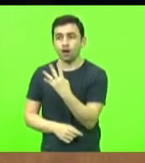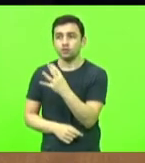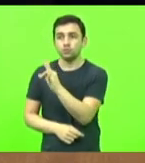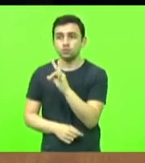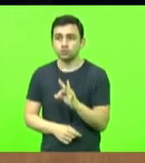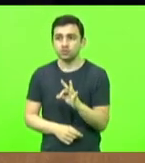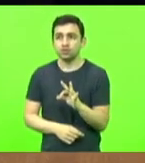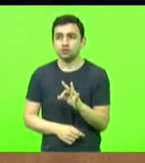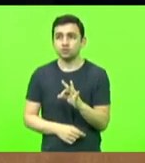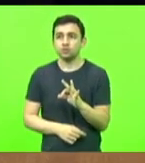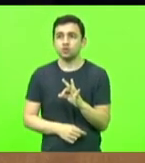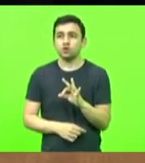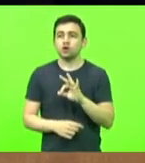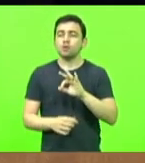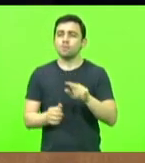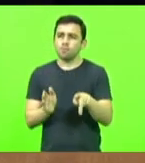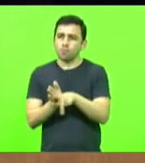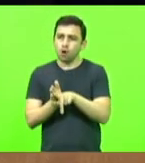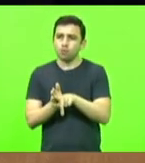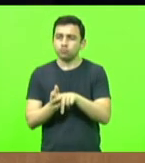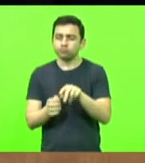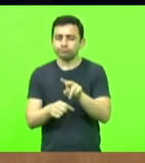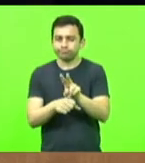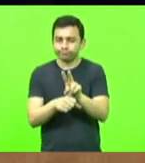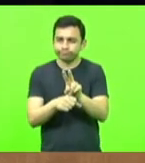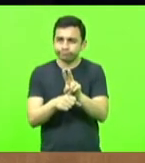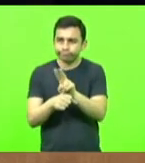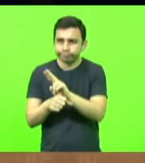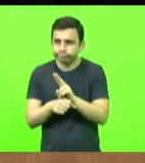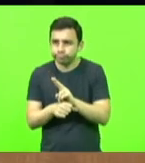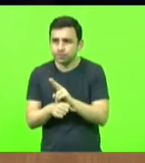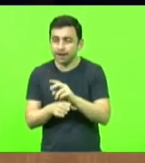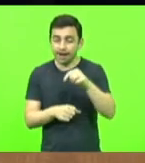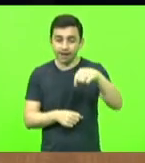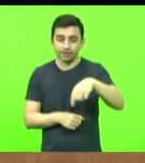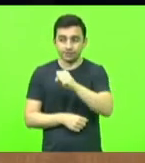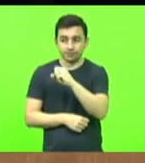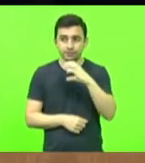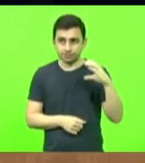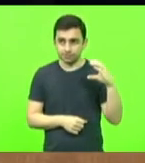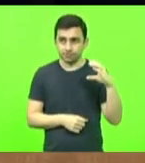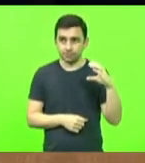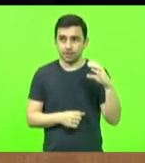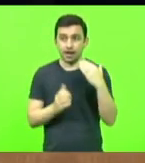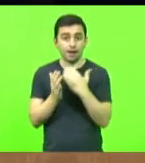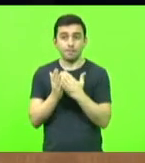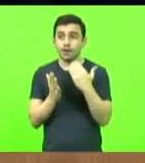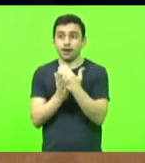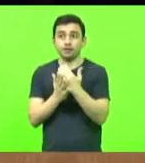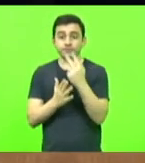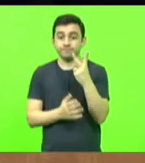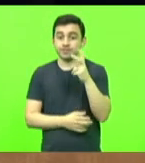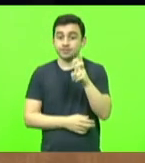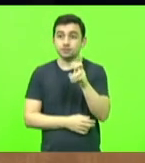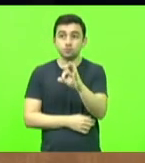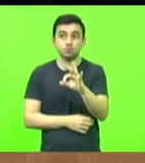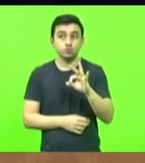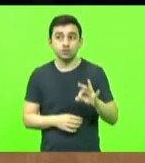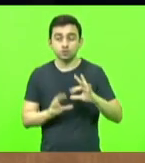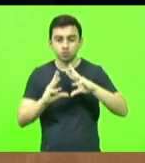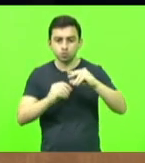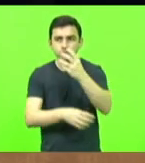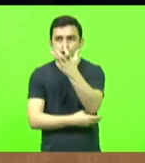de araucárias preservadas. Já a Santa Catarina tem 25% de suas